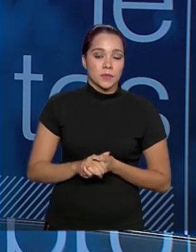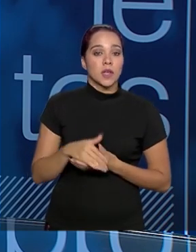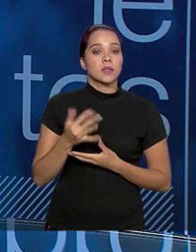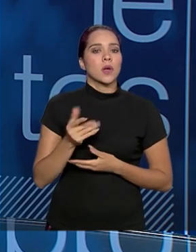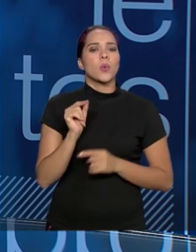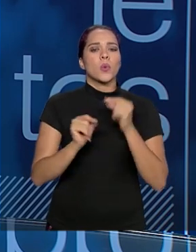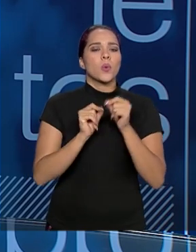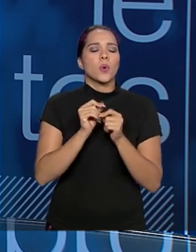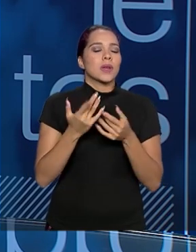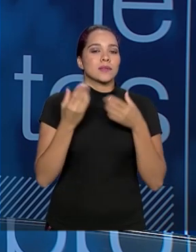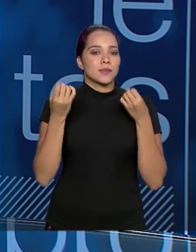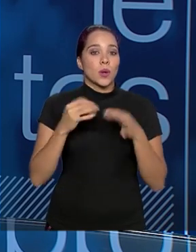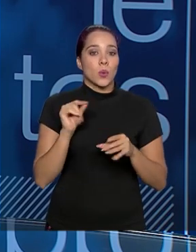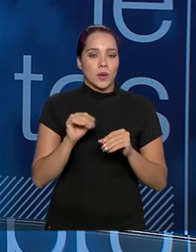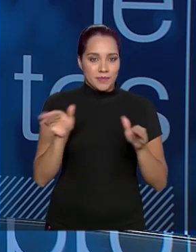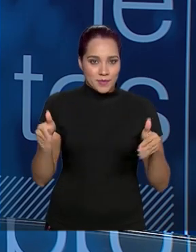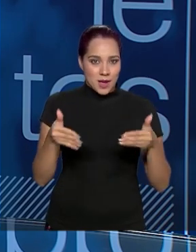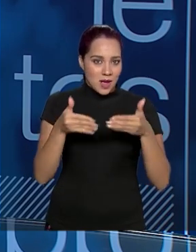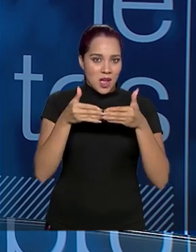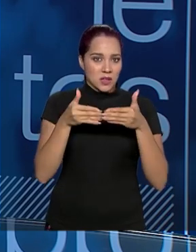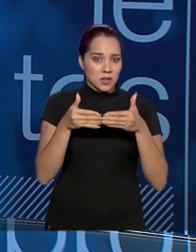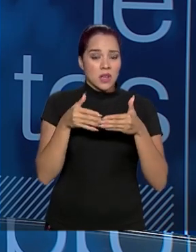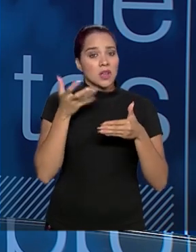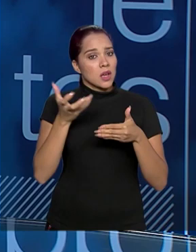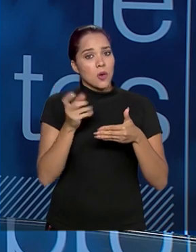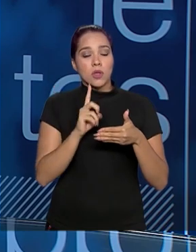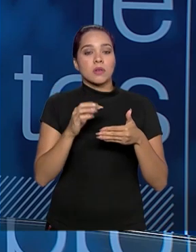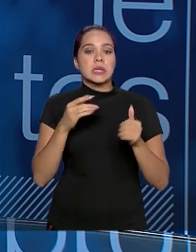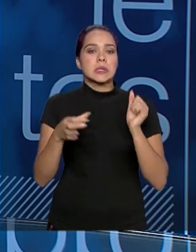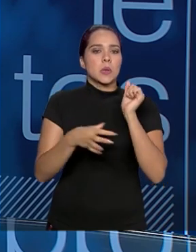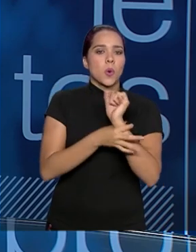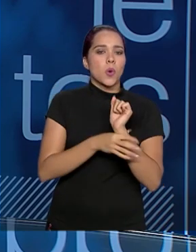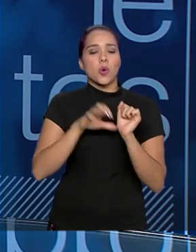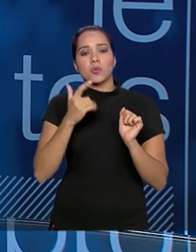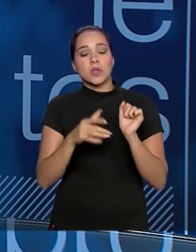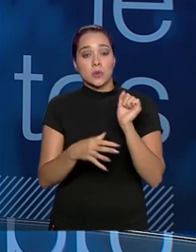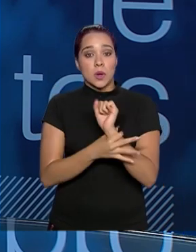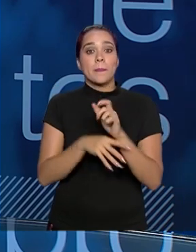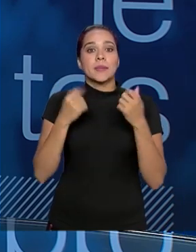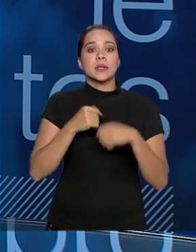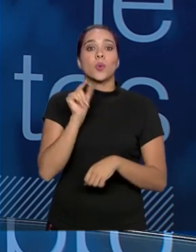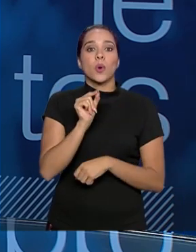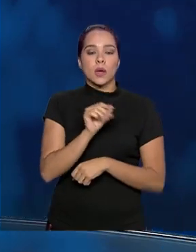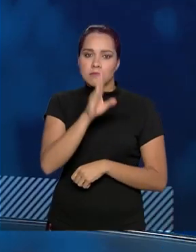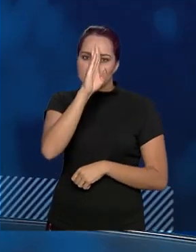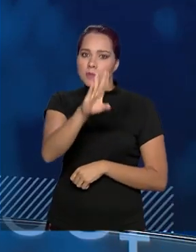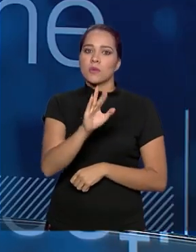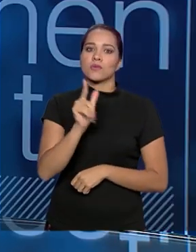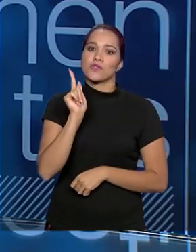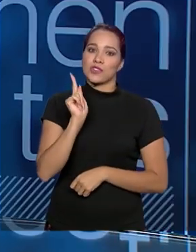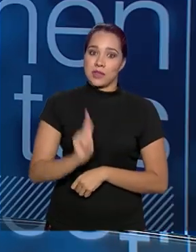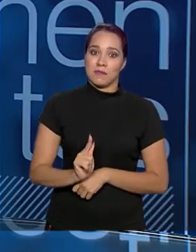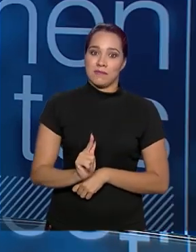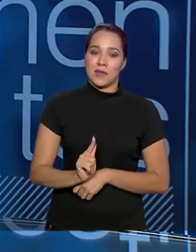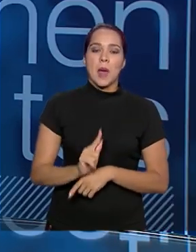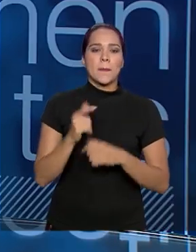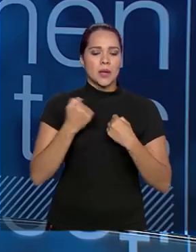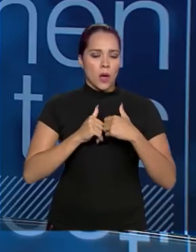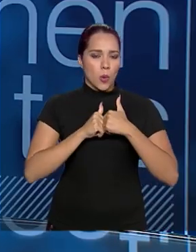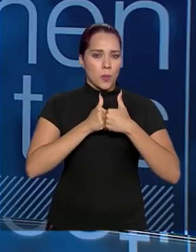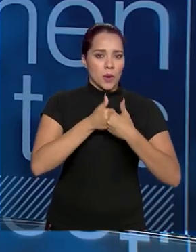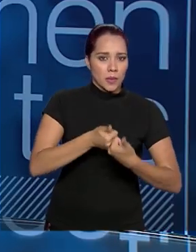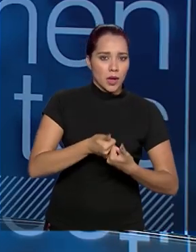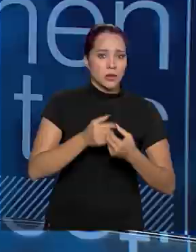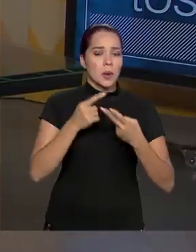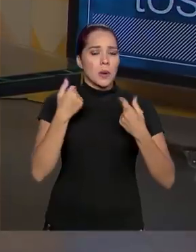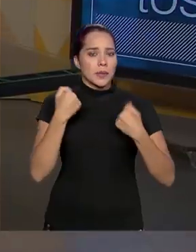onde é que eu quero chegar com isso? A barragem, querendo ou não, por ser mais segura ou menos segura, ela tem que ter gestão. Então, ela tem que ter um acompanhamento, ela